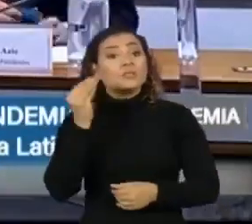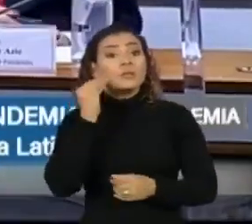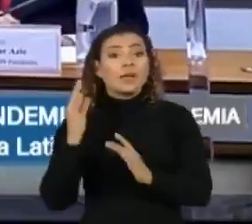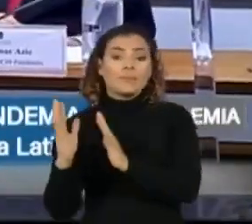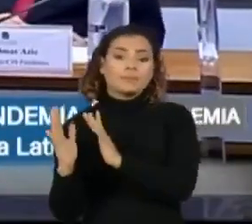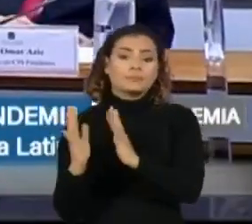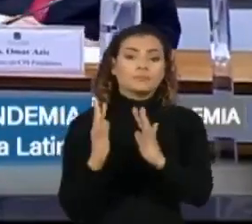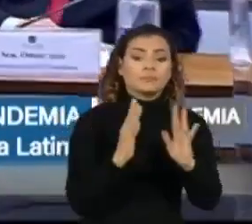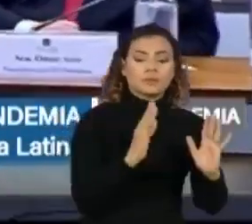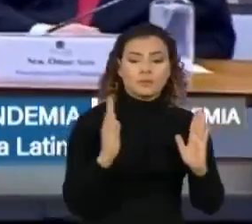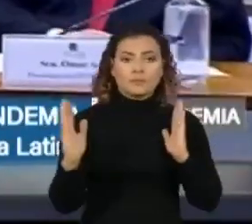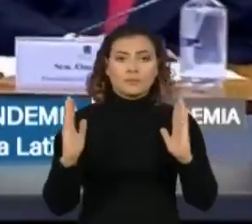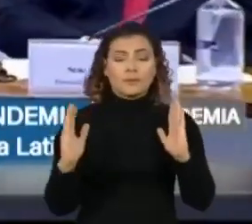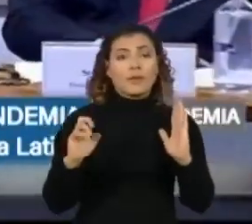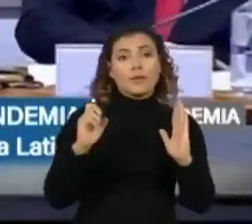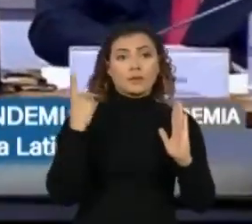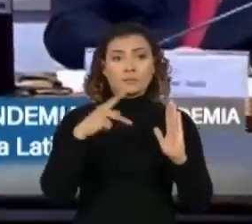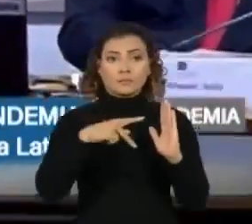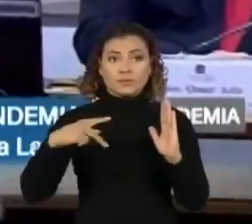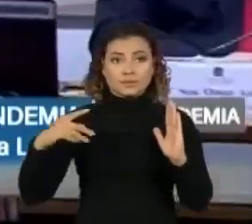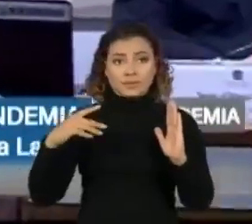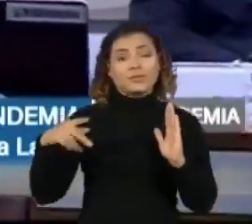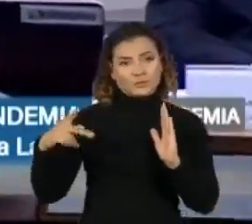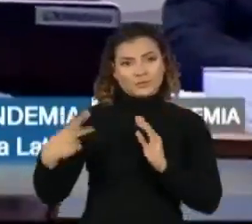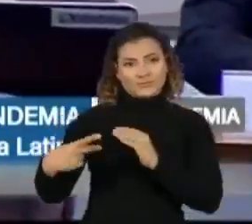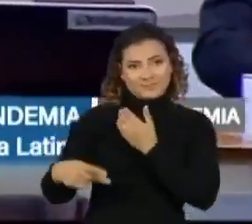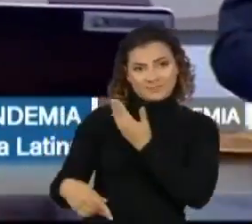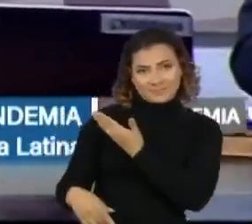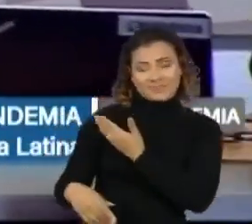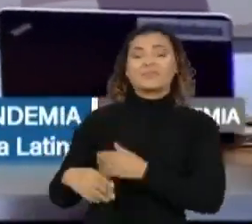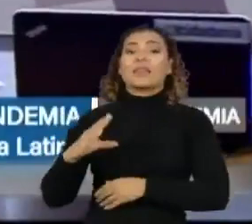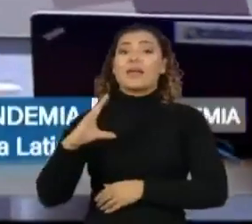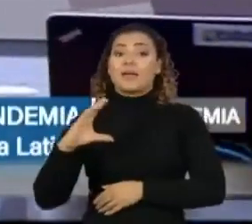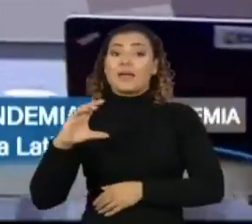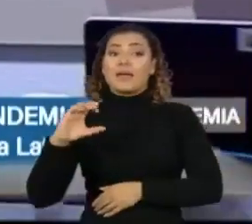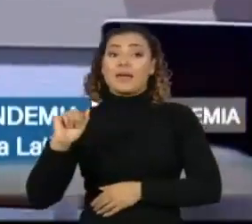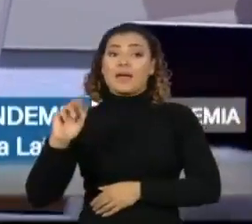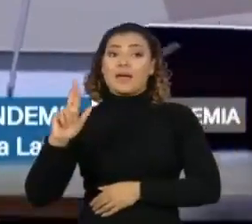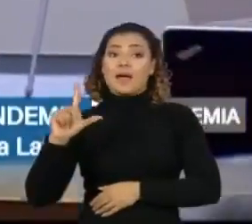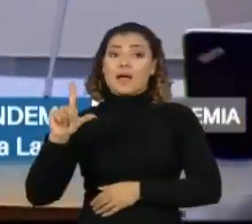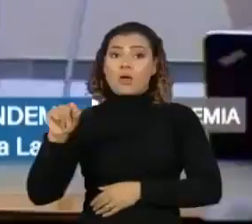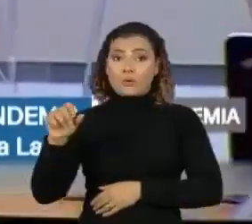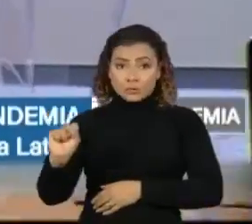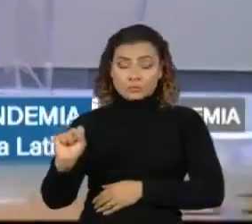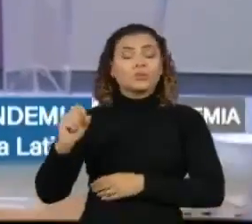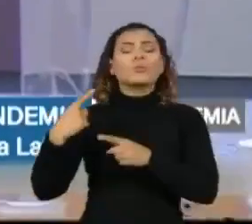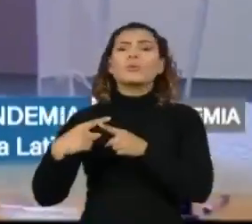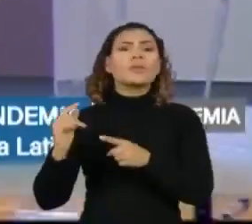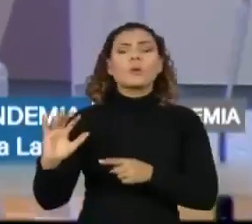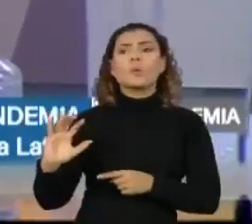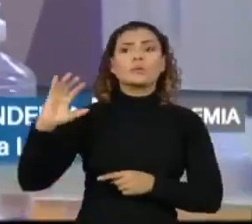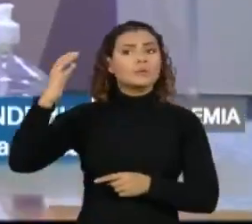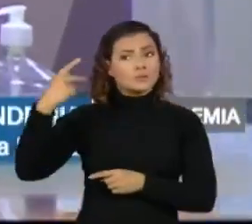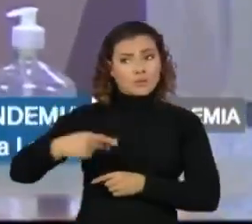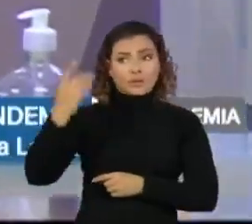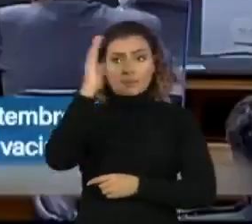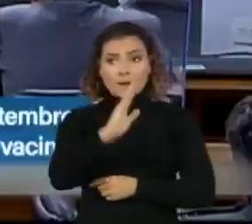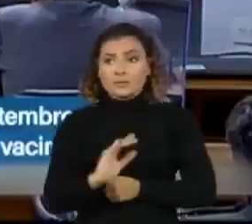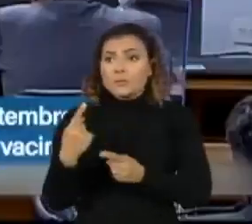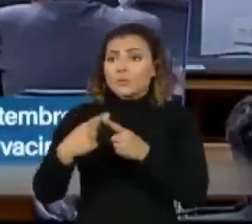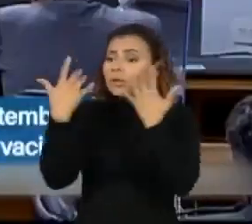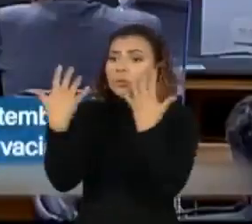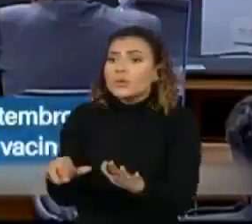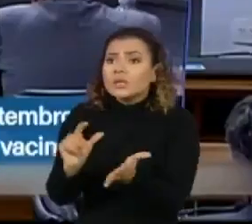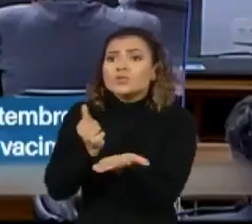tempo com o ex-presidente da Pfizer no Brasil, Carlos Murilo. Para reconstituir passo a passo o que levou o Brasil a negar as